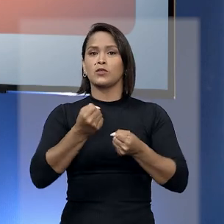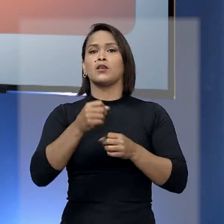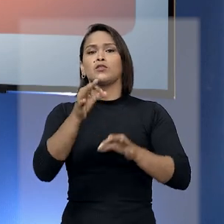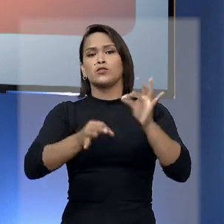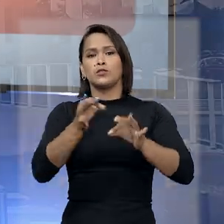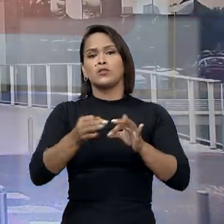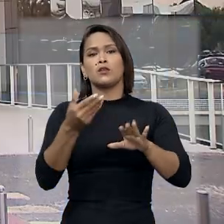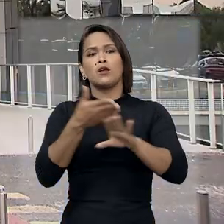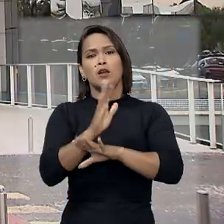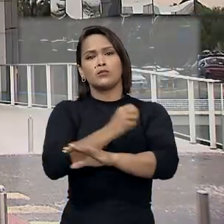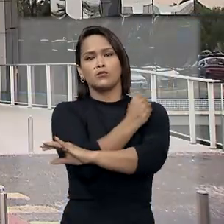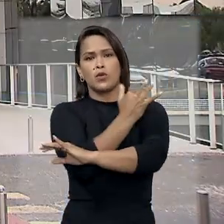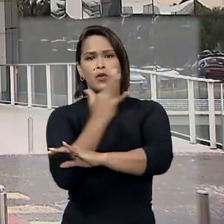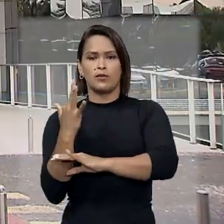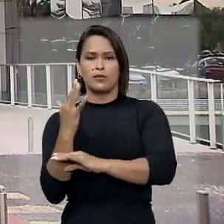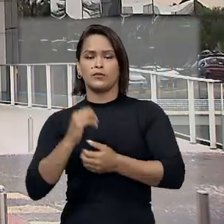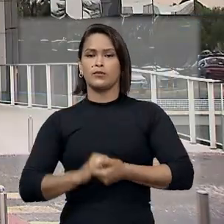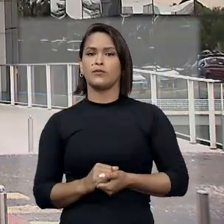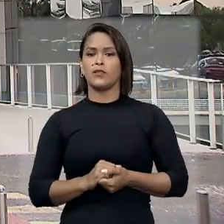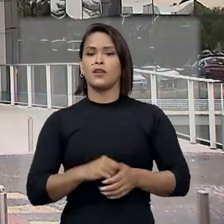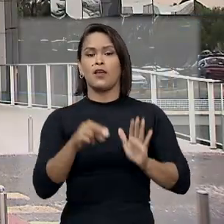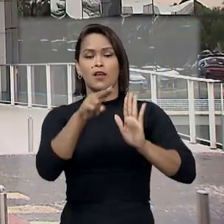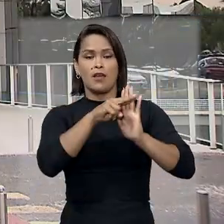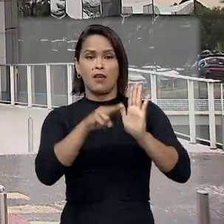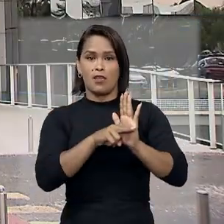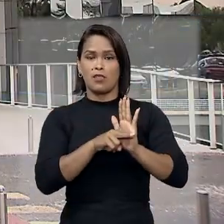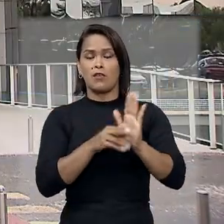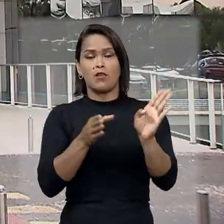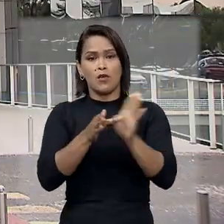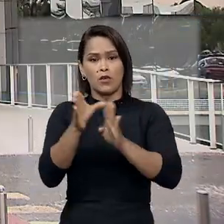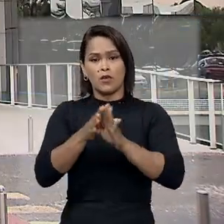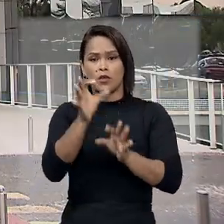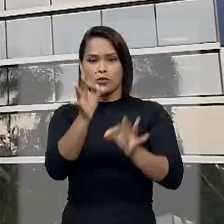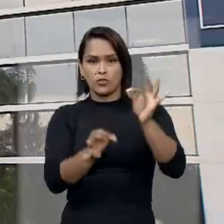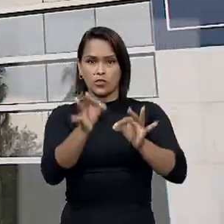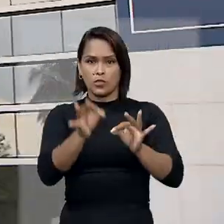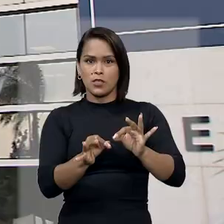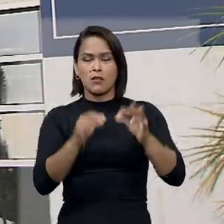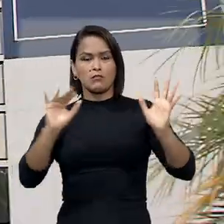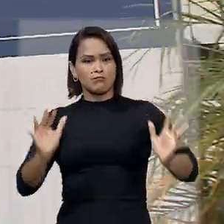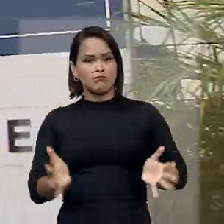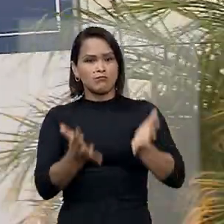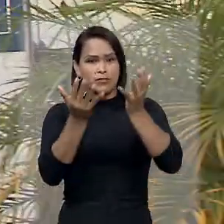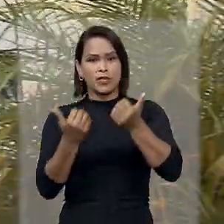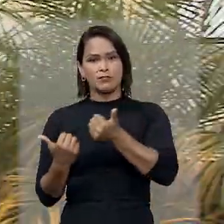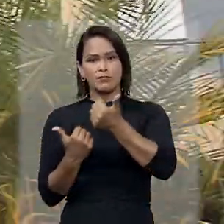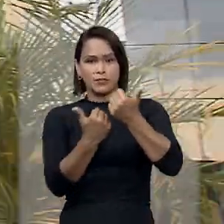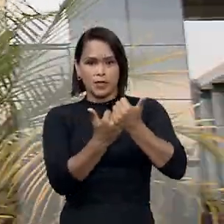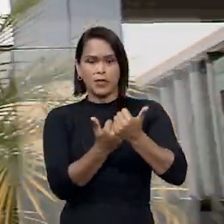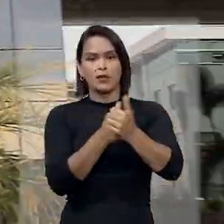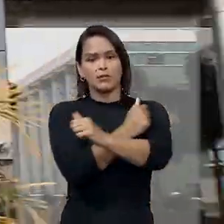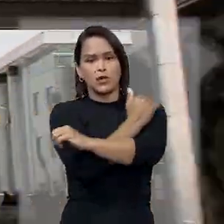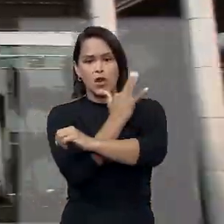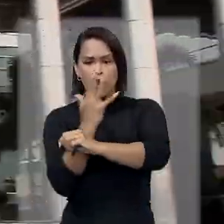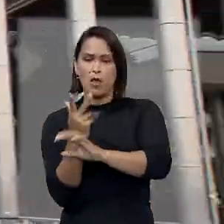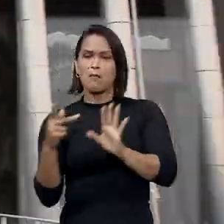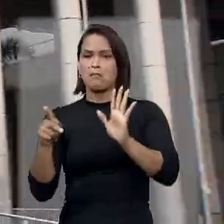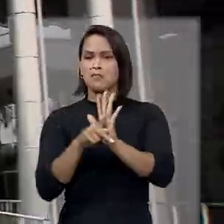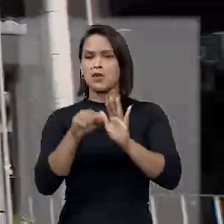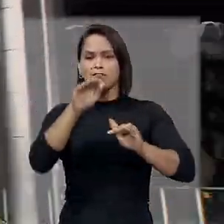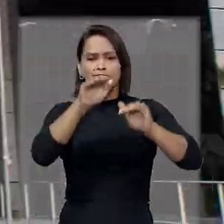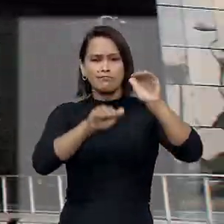para o Meio Ambiente. A norma visa orientar o Judiciário para colaborar com o meio ambiente ecologicamente